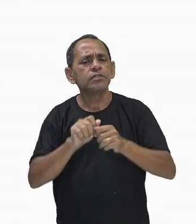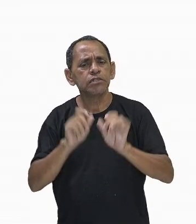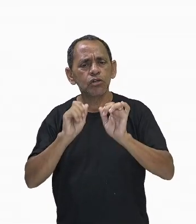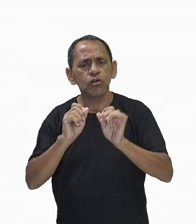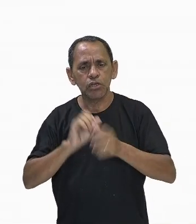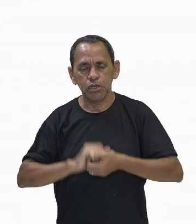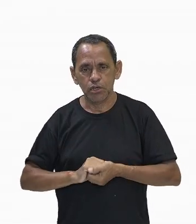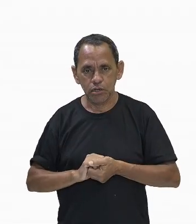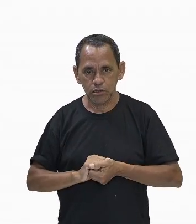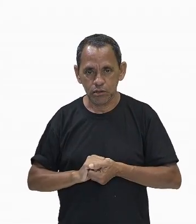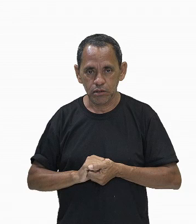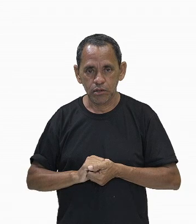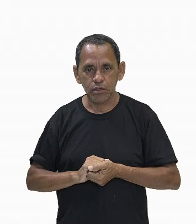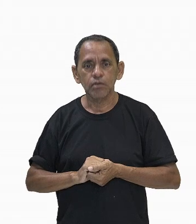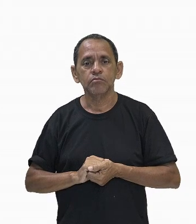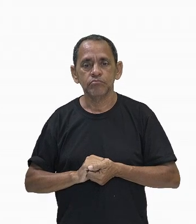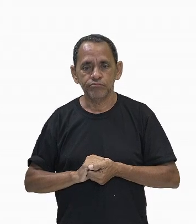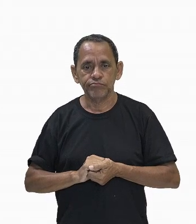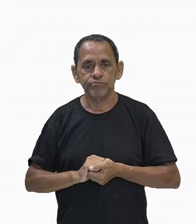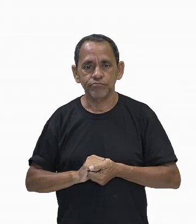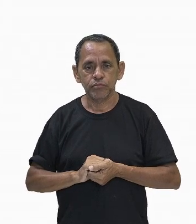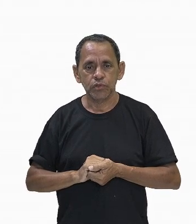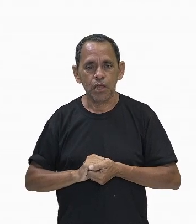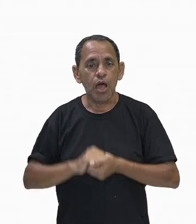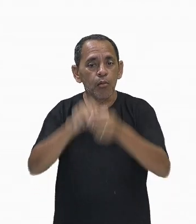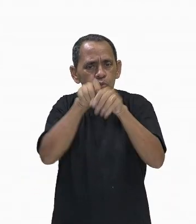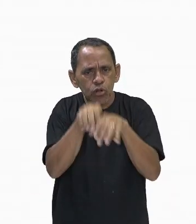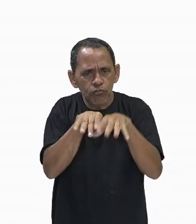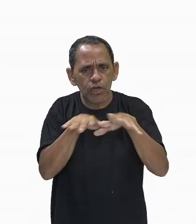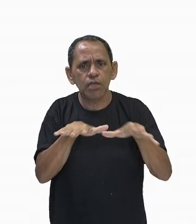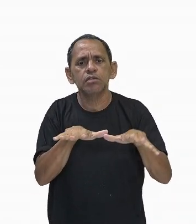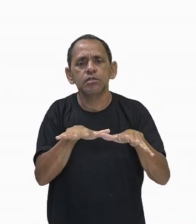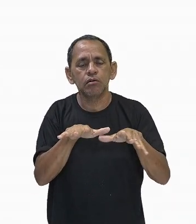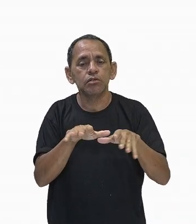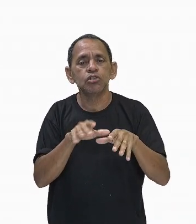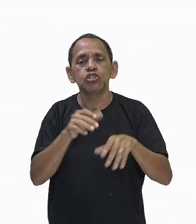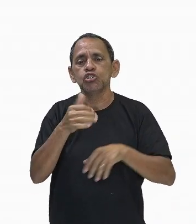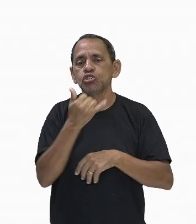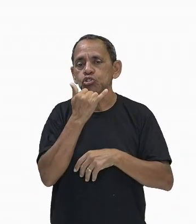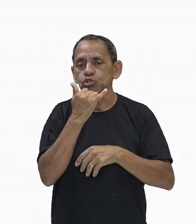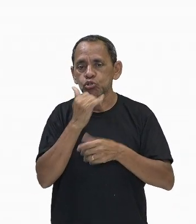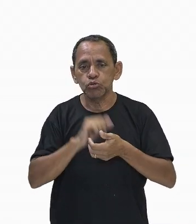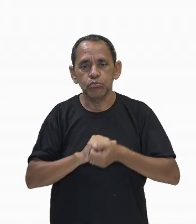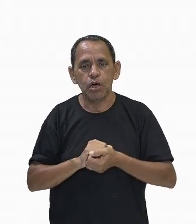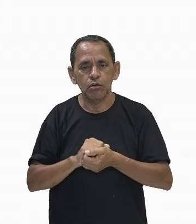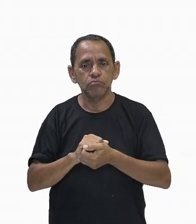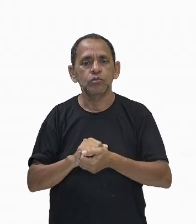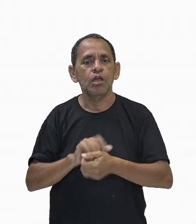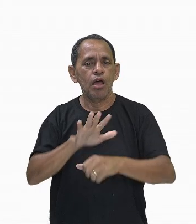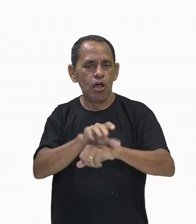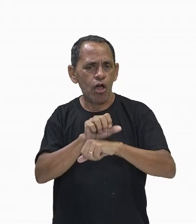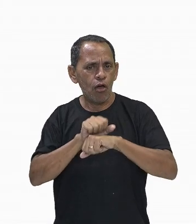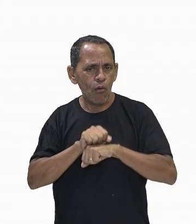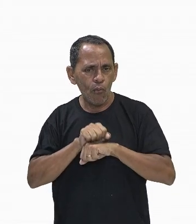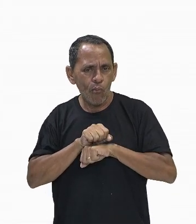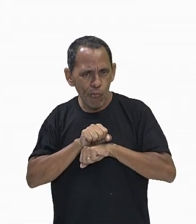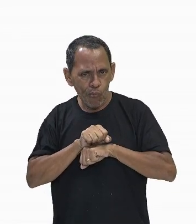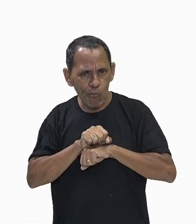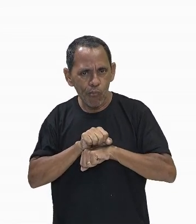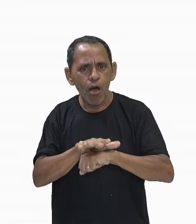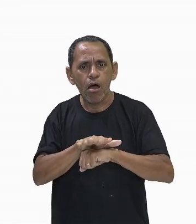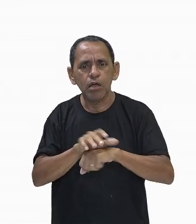a disseminação de infestação de patógenos nas